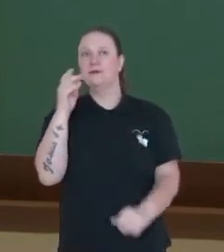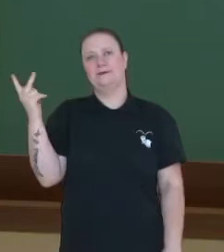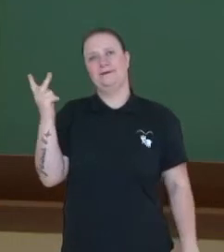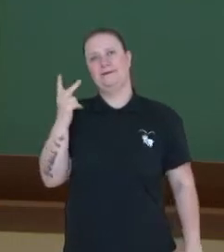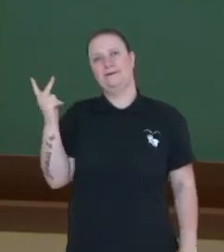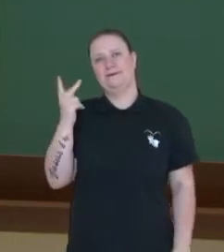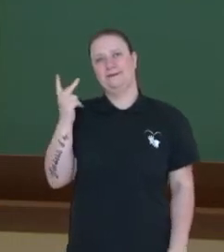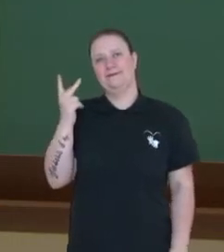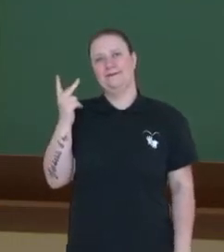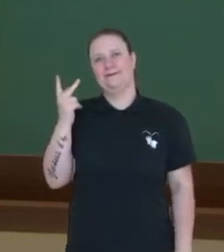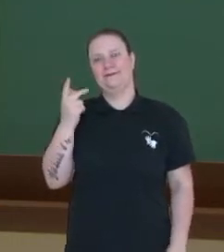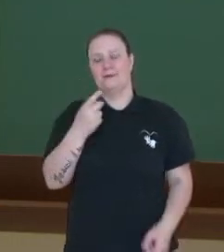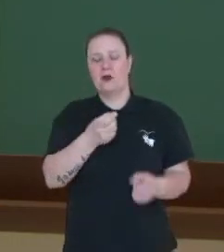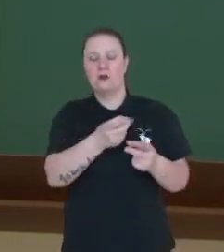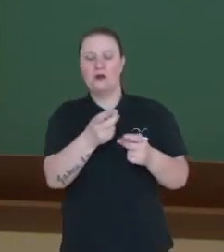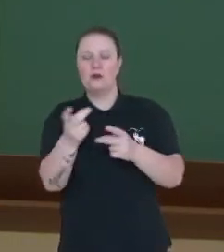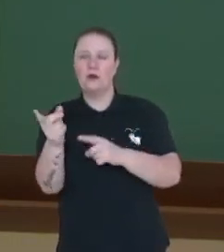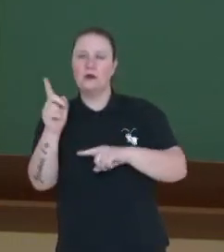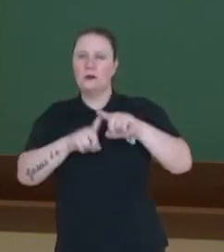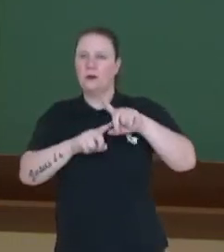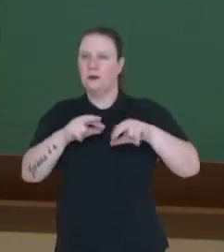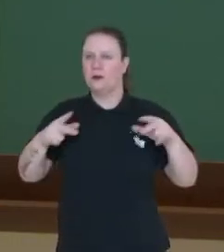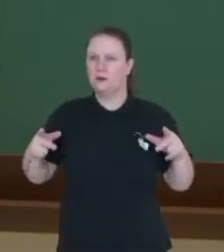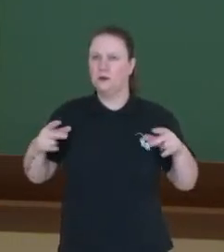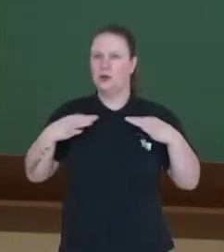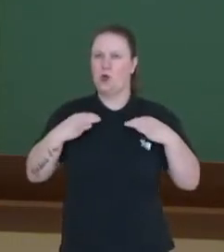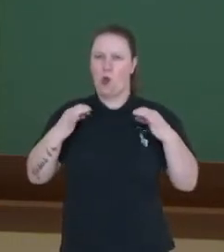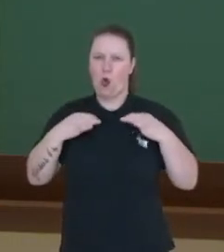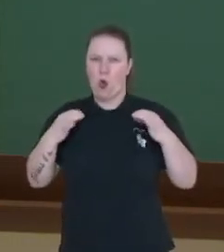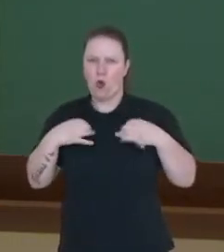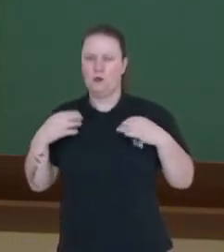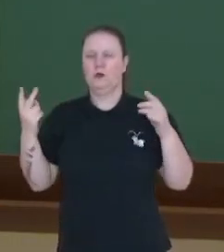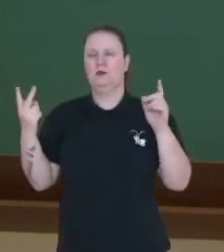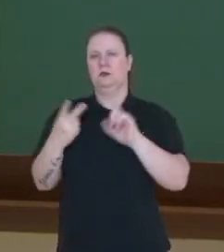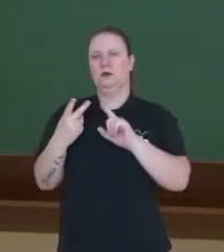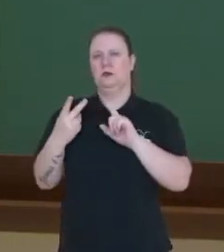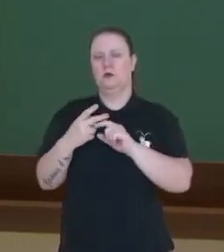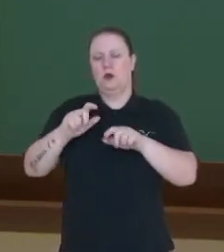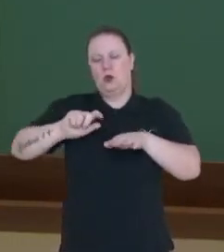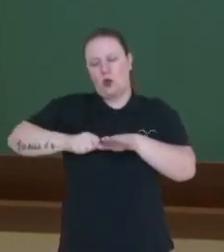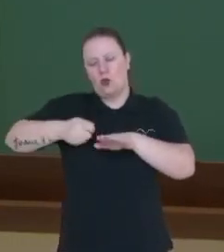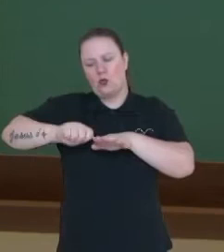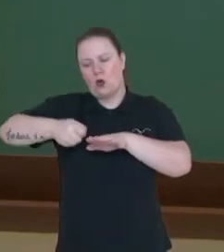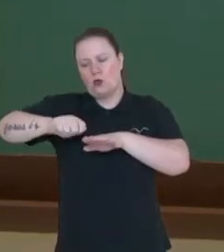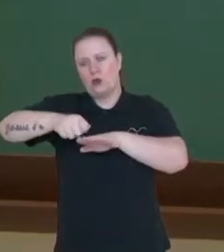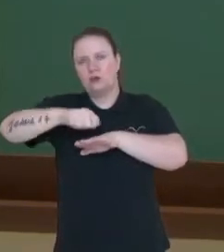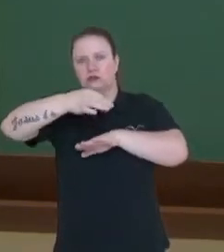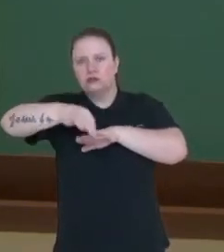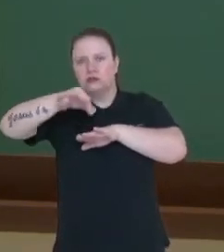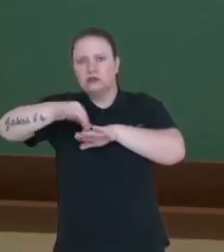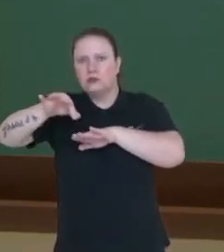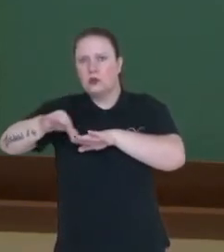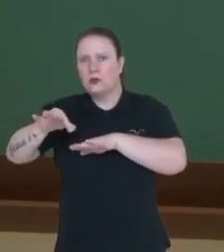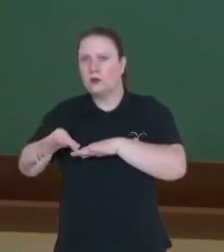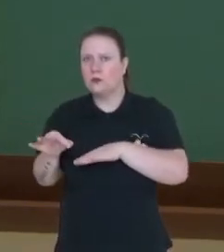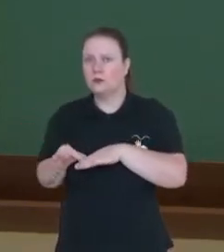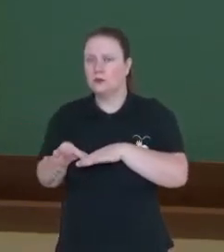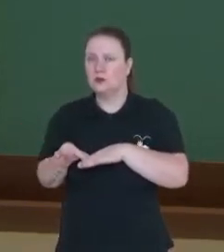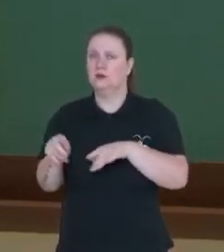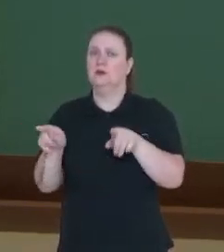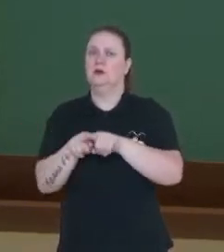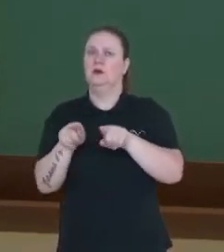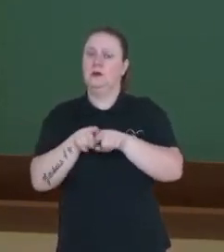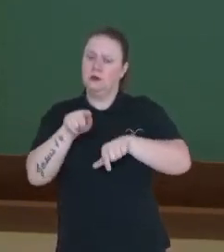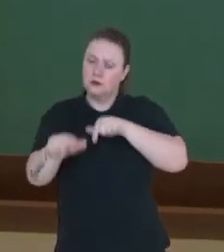imagens. O comércio aqui de vendas de roupas, a atividade de manicure por exemplo, são atividades de